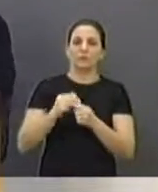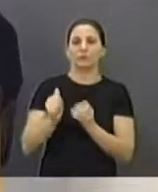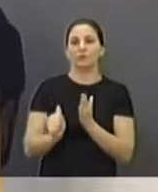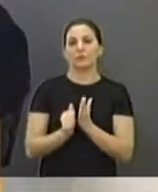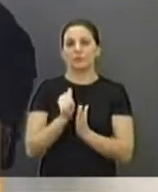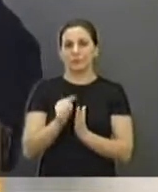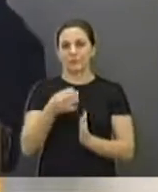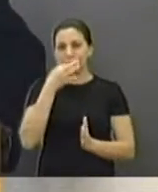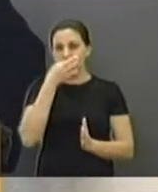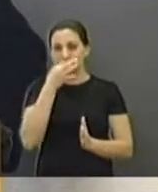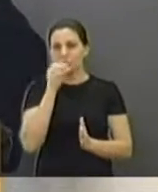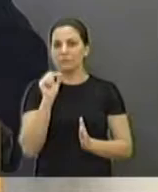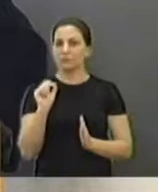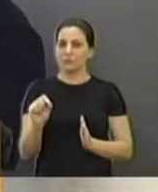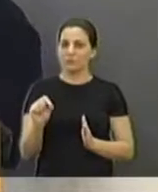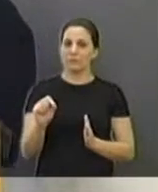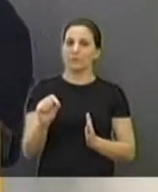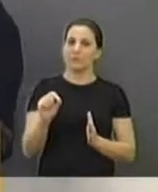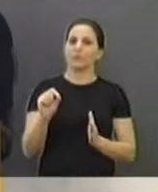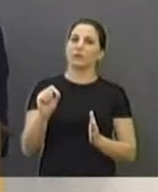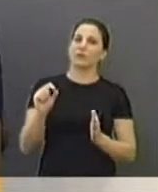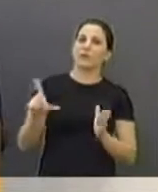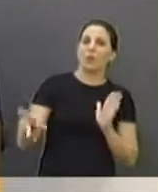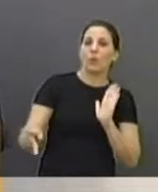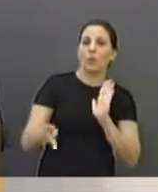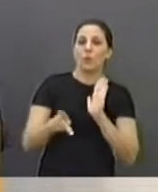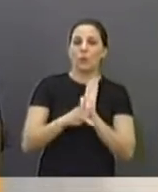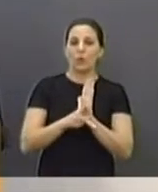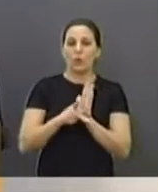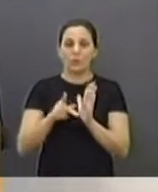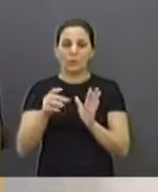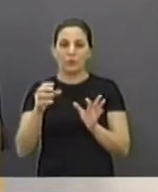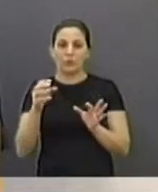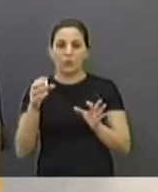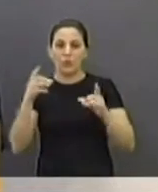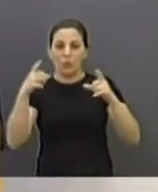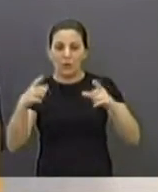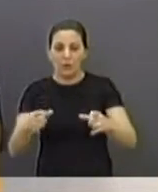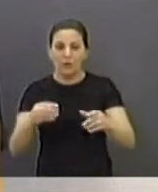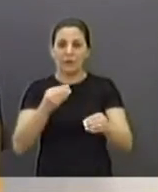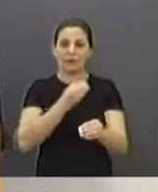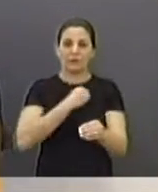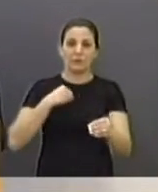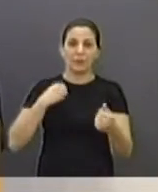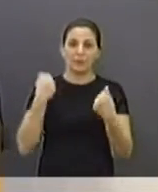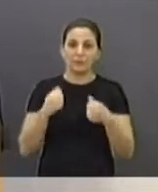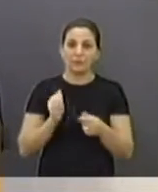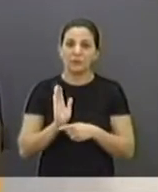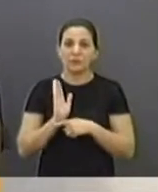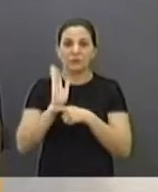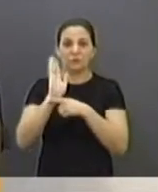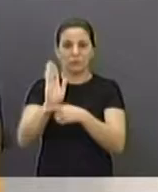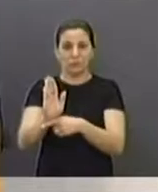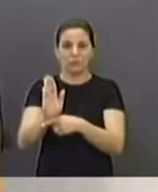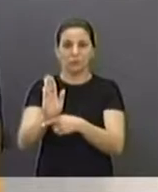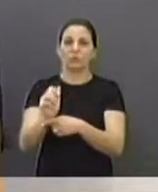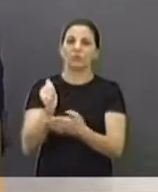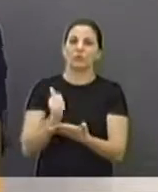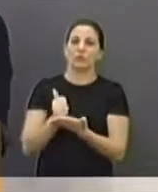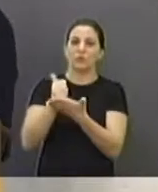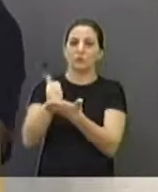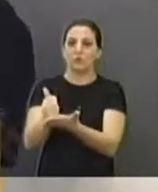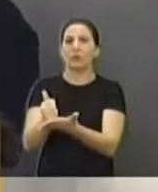proposta que eu fiz com ele foi de construir um laboratório próprio do município. E eu fui falar para ele, se precisar de auxílio, para a gente brigar com o governo do Estado,